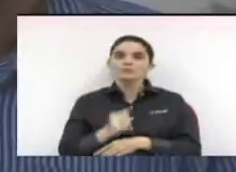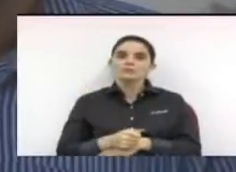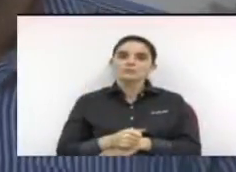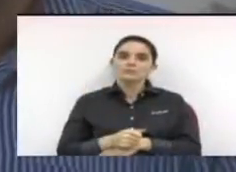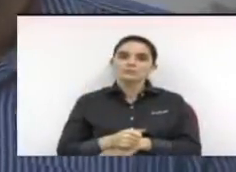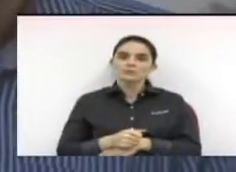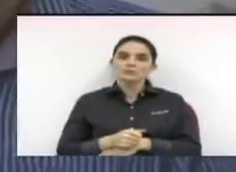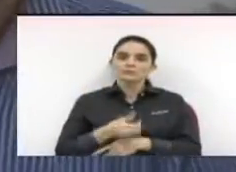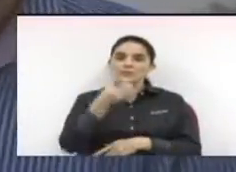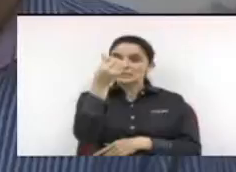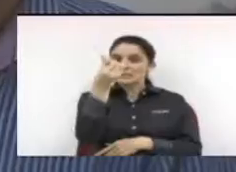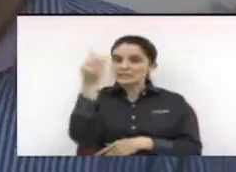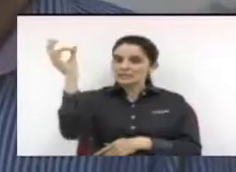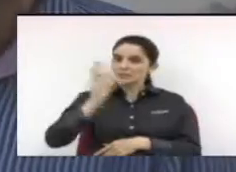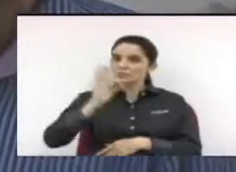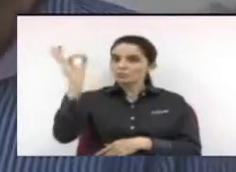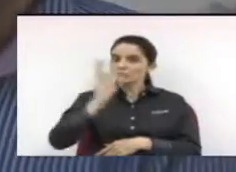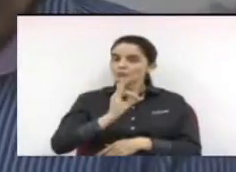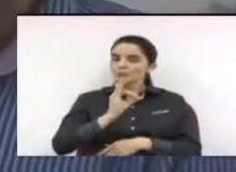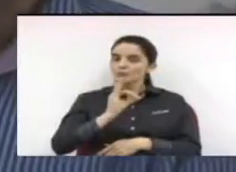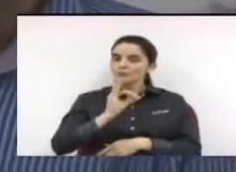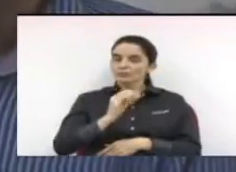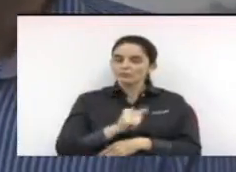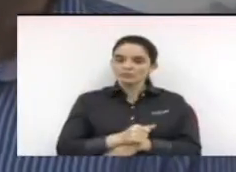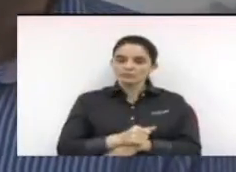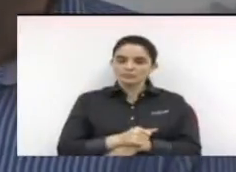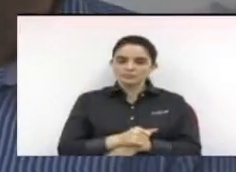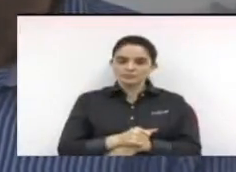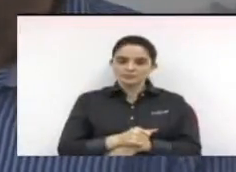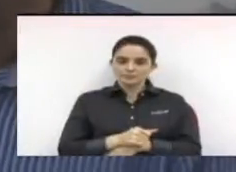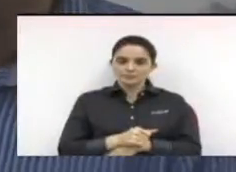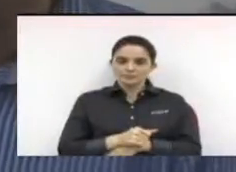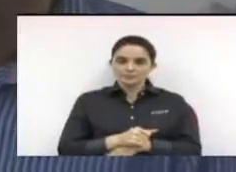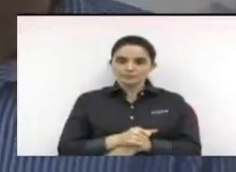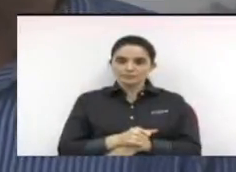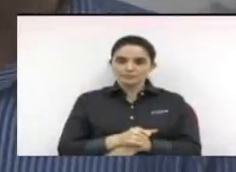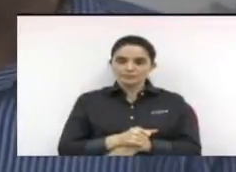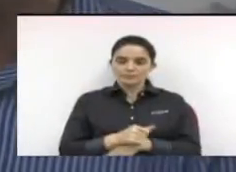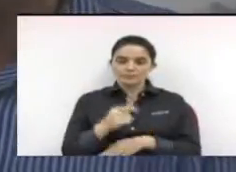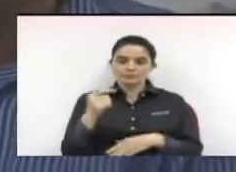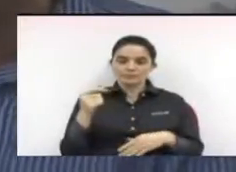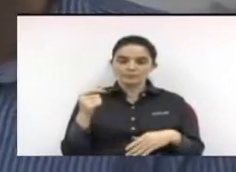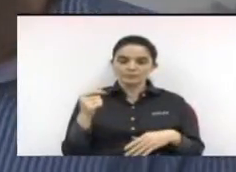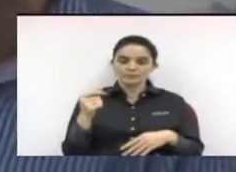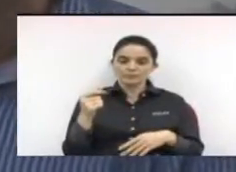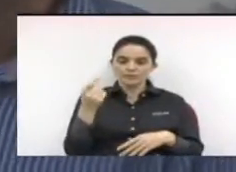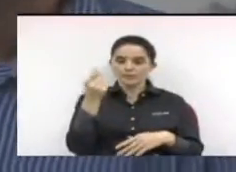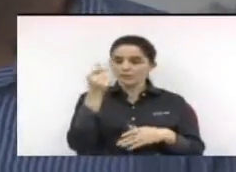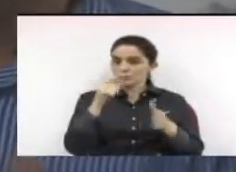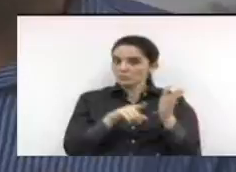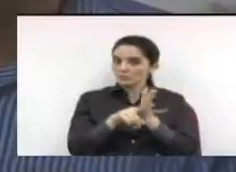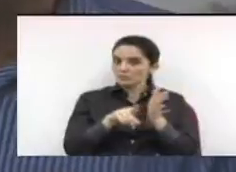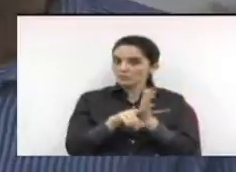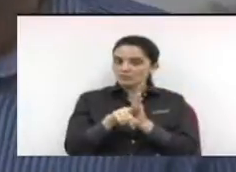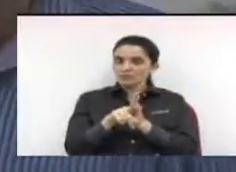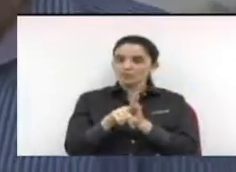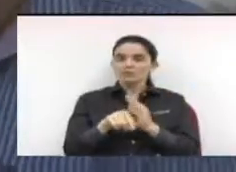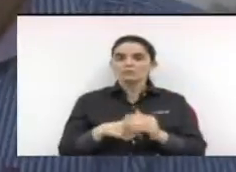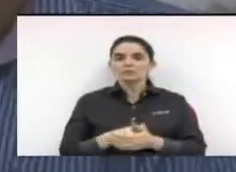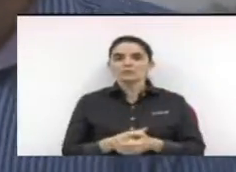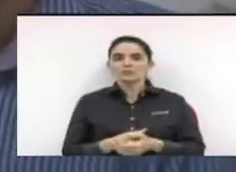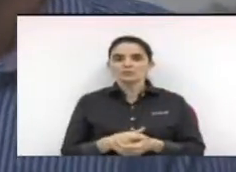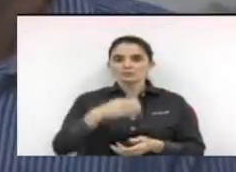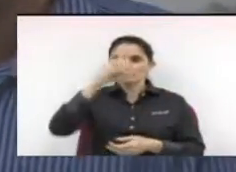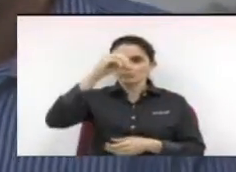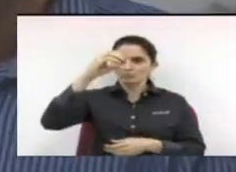percentual de 6% das receitas correntes líquidas. O orçamento estimado em 980 milhões, colocamos